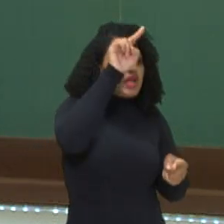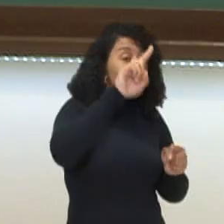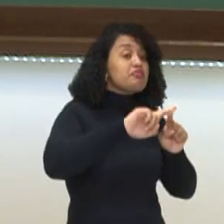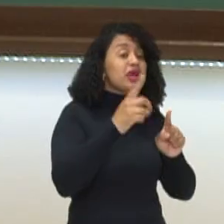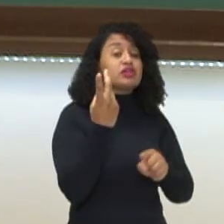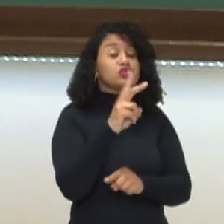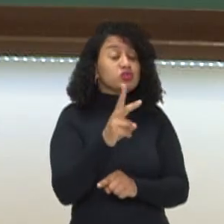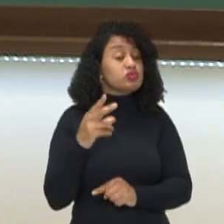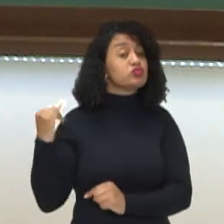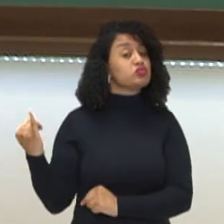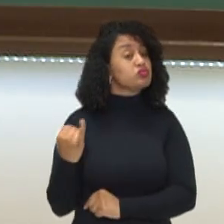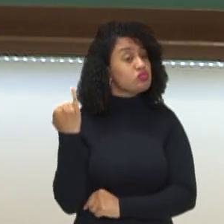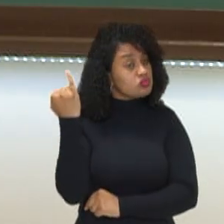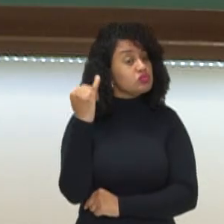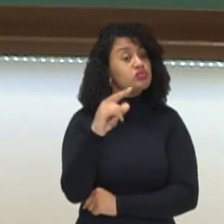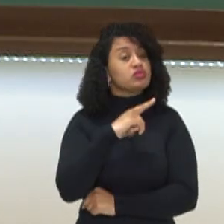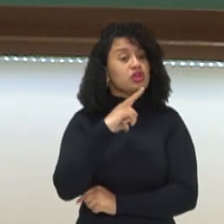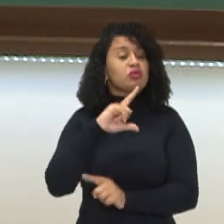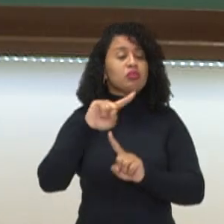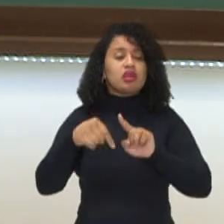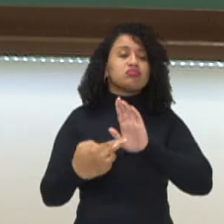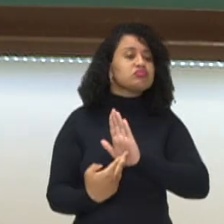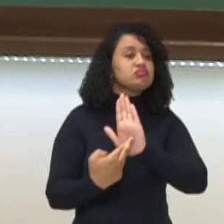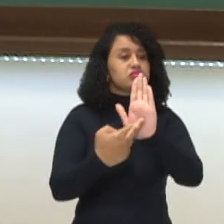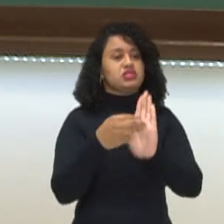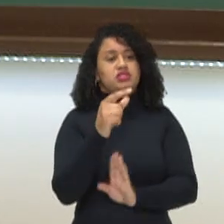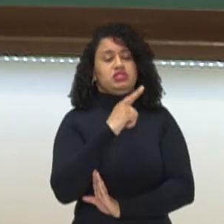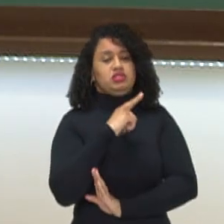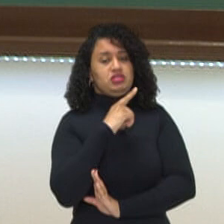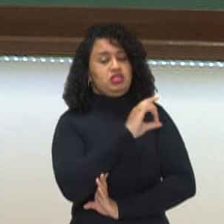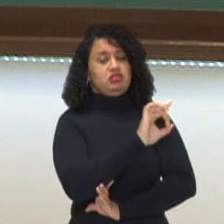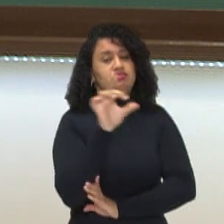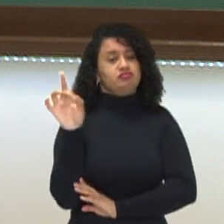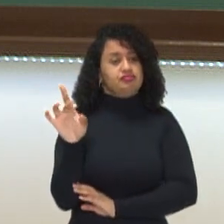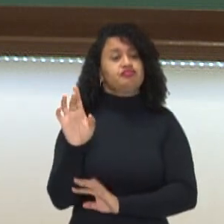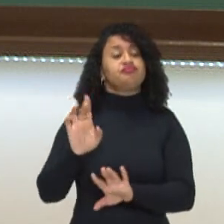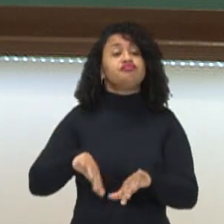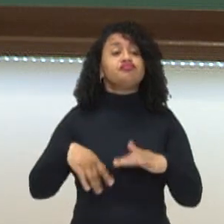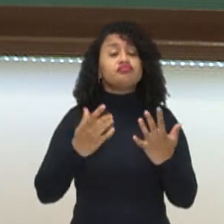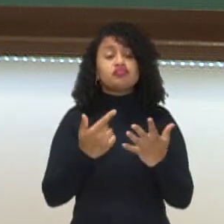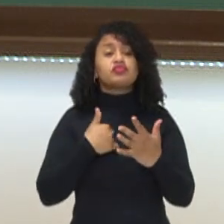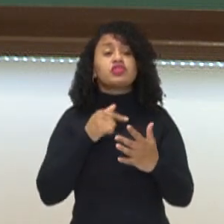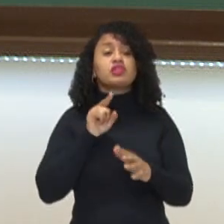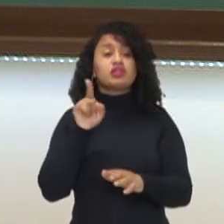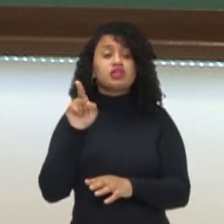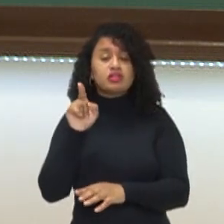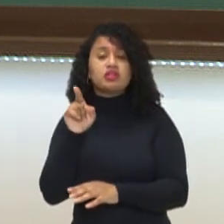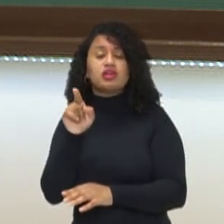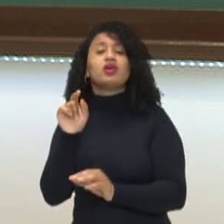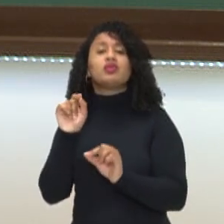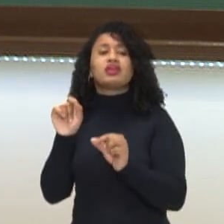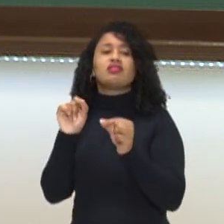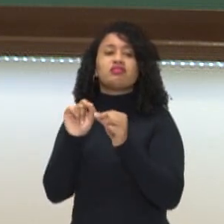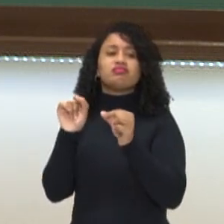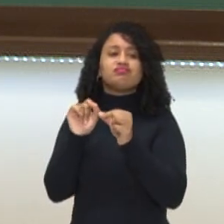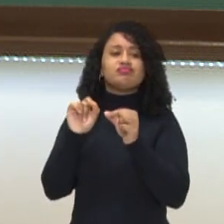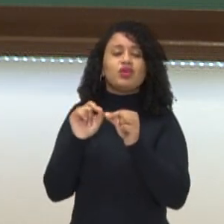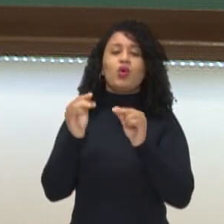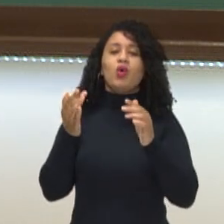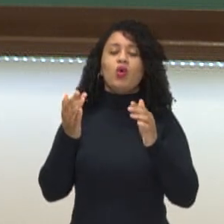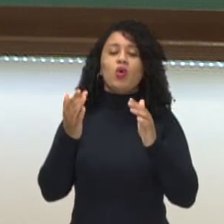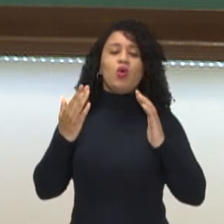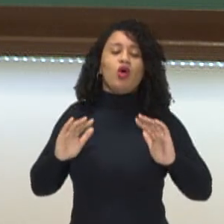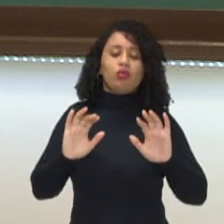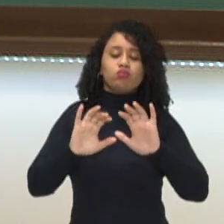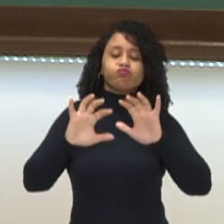igual, né? Pela representatividade que tem em cada obra. Então, a Vênus de Windeforte, ela traz esse corpo mais